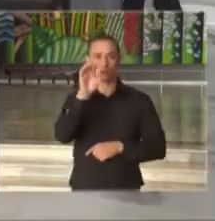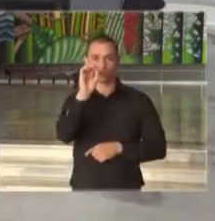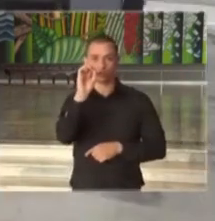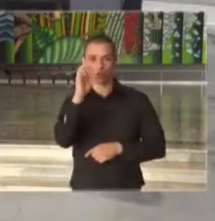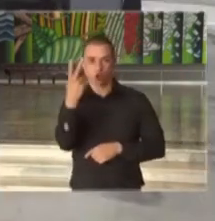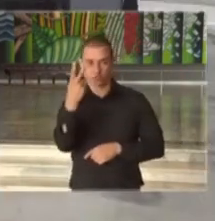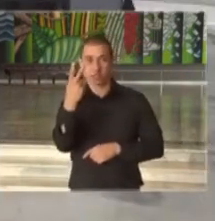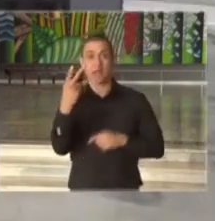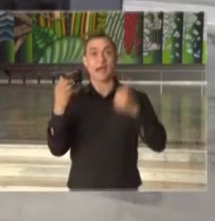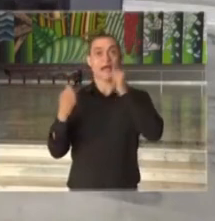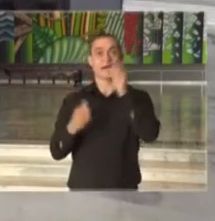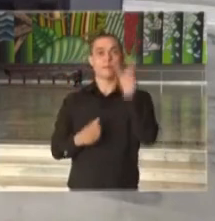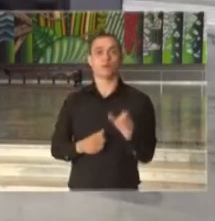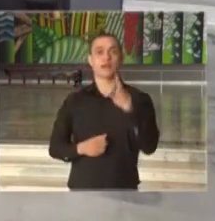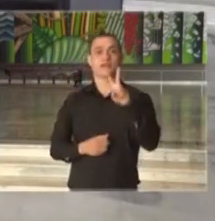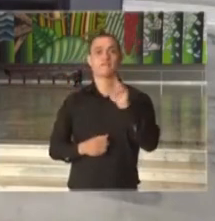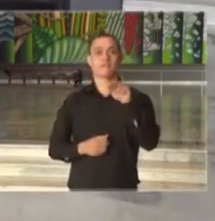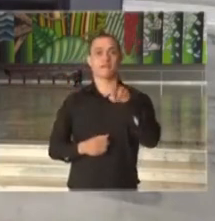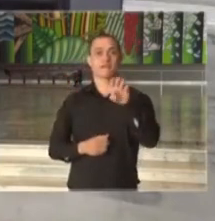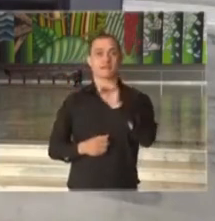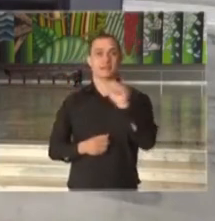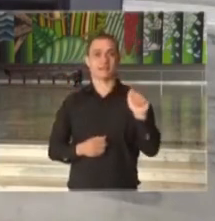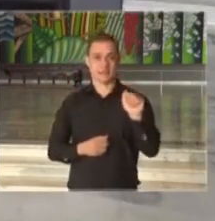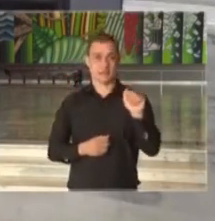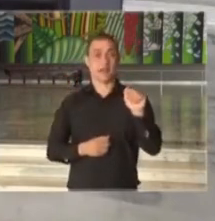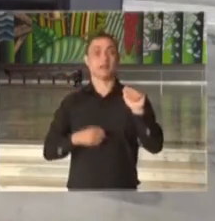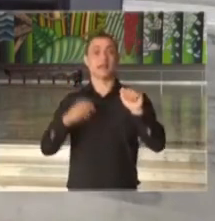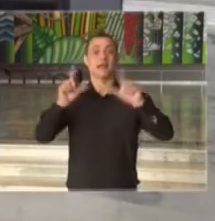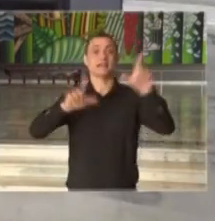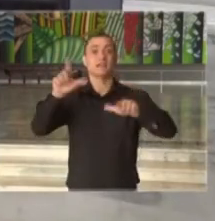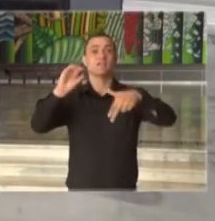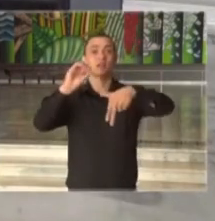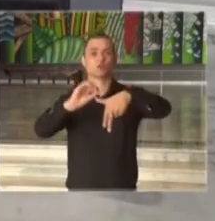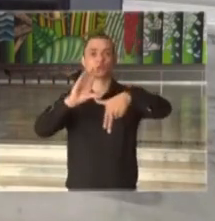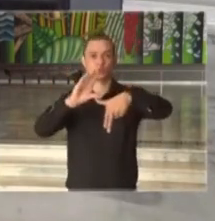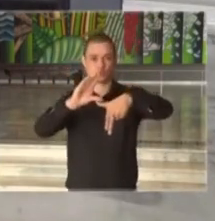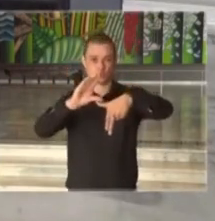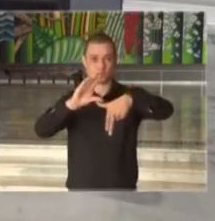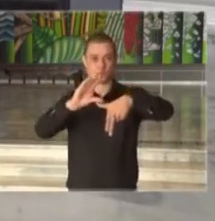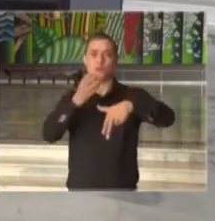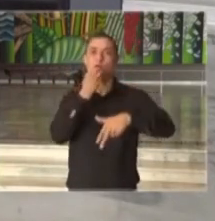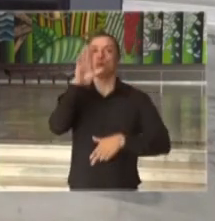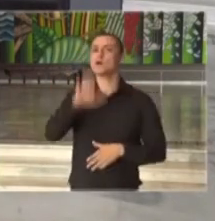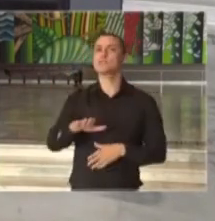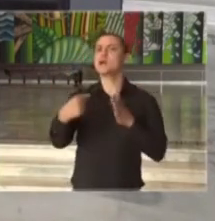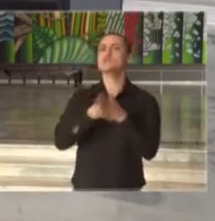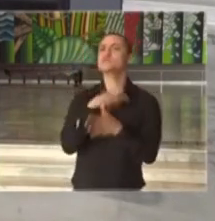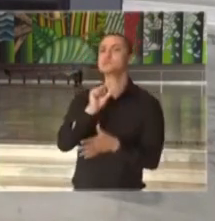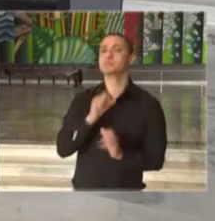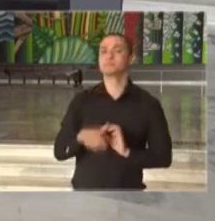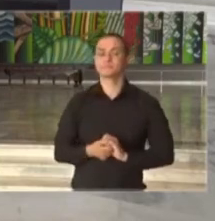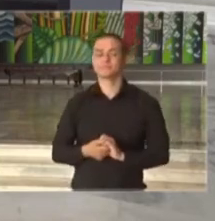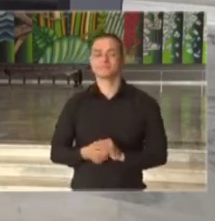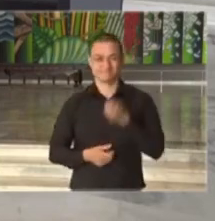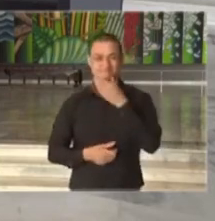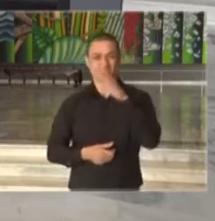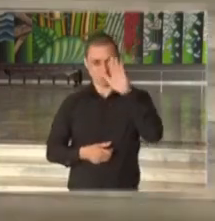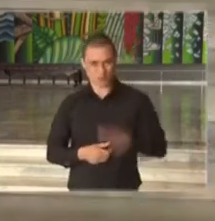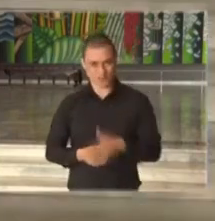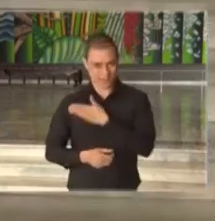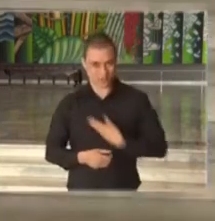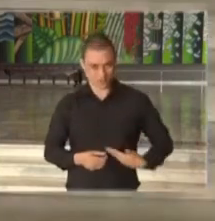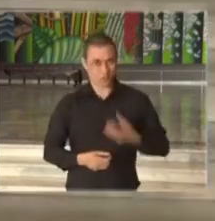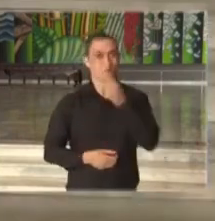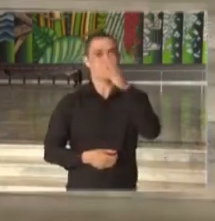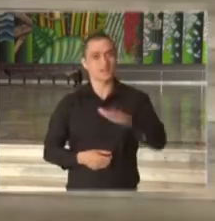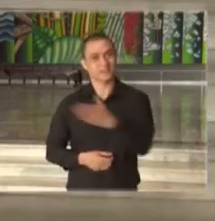jornalista Vanessa Lorenzini, da TV Cultura. Vanessa, boa tarde. Sua pergunta, por favor. Boa tarde, governador. Boa